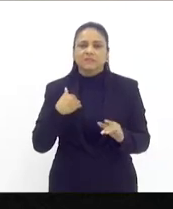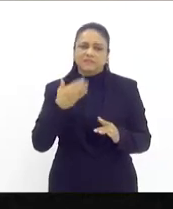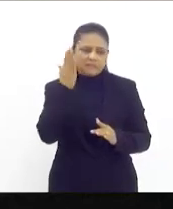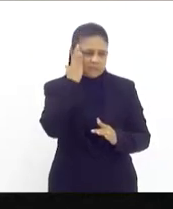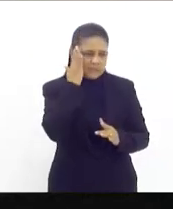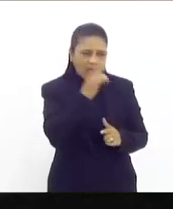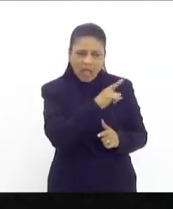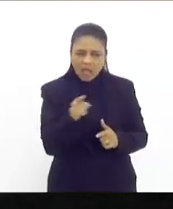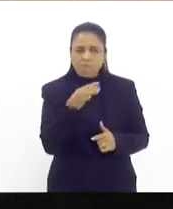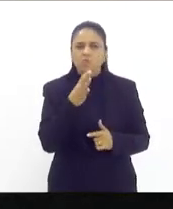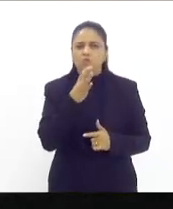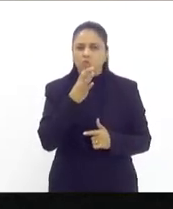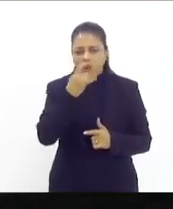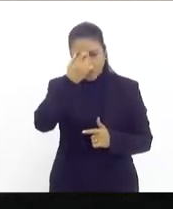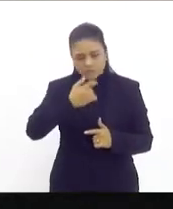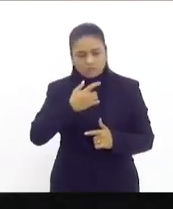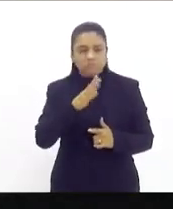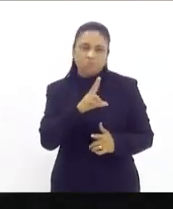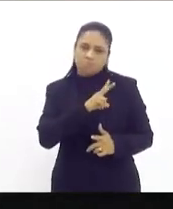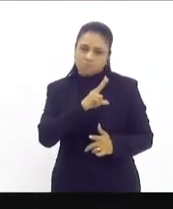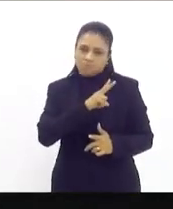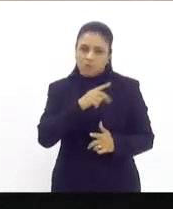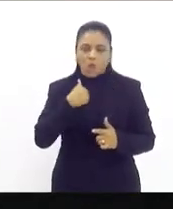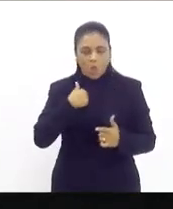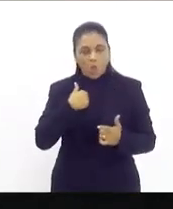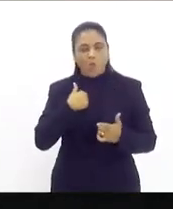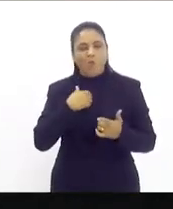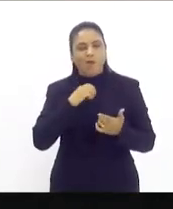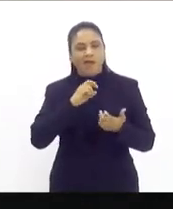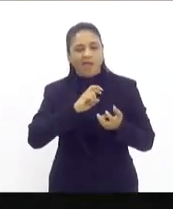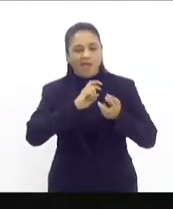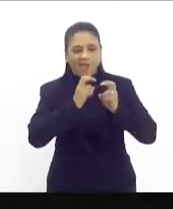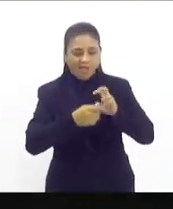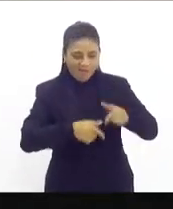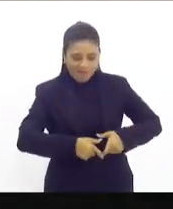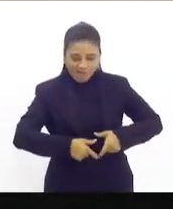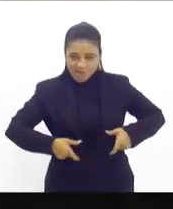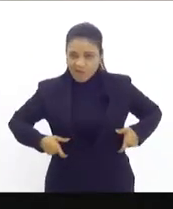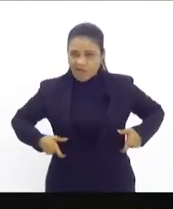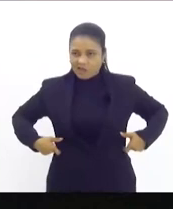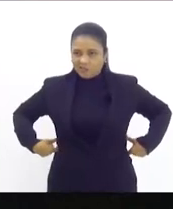aqueles que me conhecem mais no campo pessoal, que eu sou praticante de jiu-jitsu, sou faixa preta de jiu-jitsu.